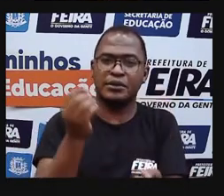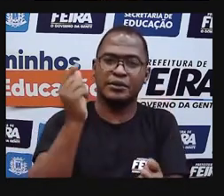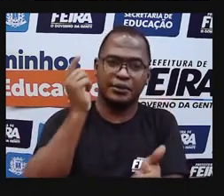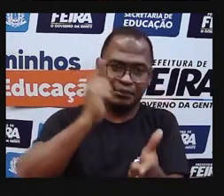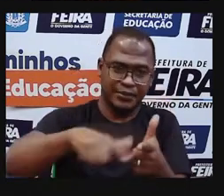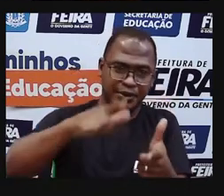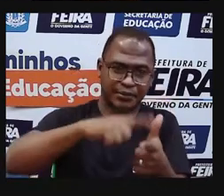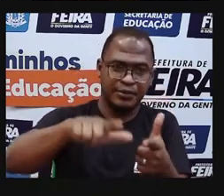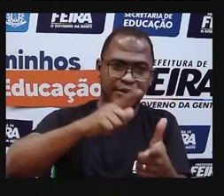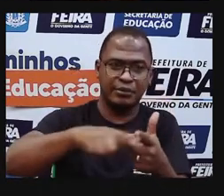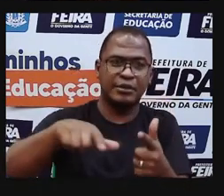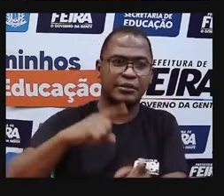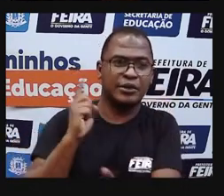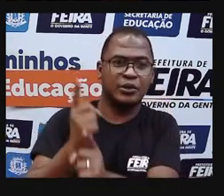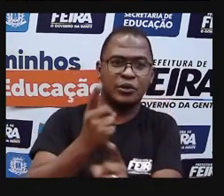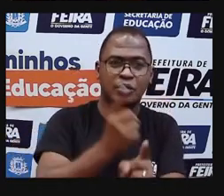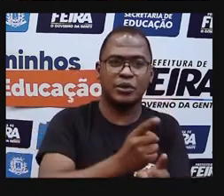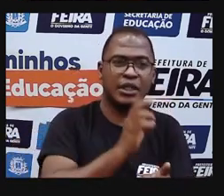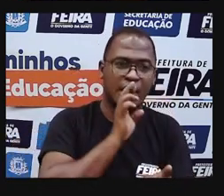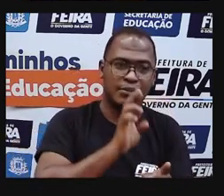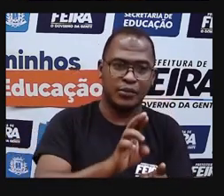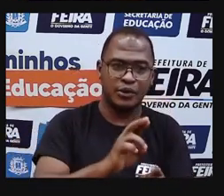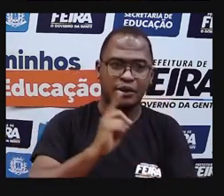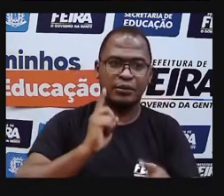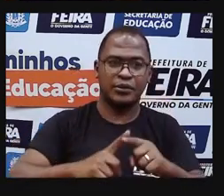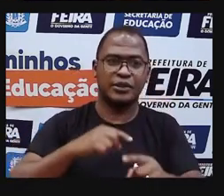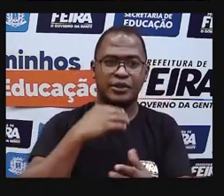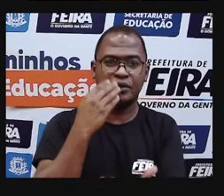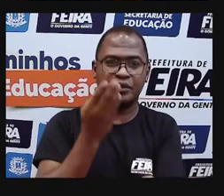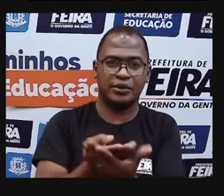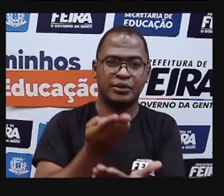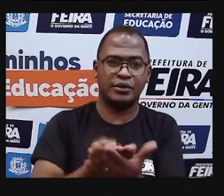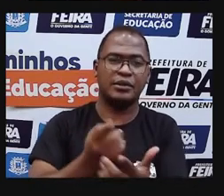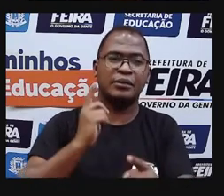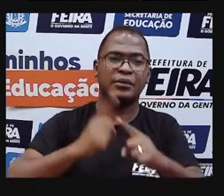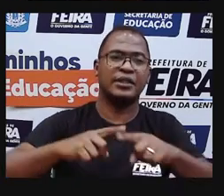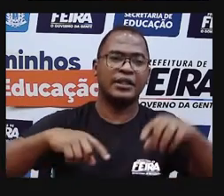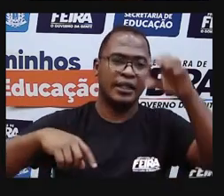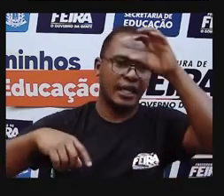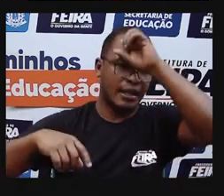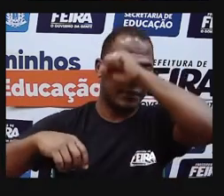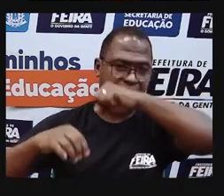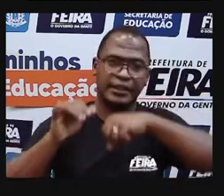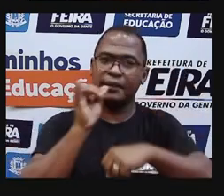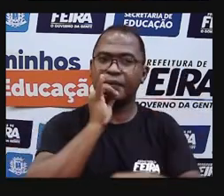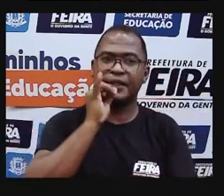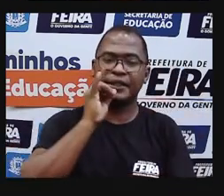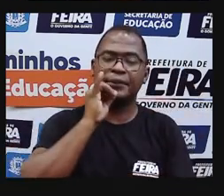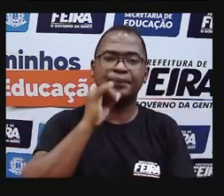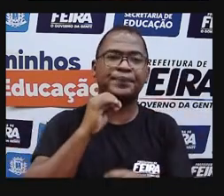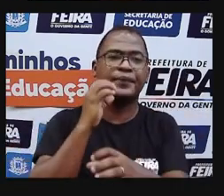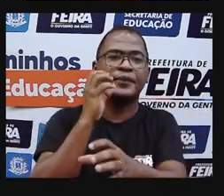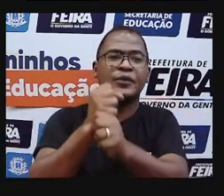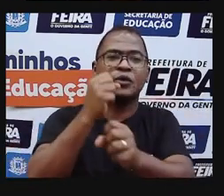conhecimento. Por que, por exemplo, se vocês precisarem armar uma conta, se o professor pedir pra vocês, bom, faça uma